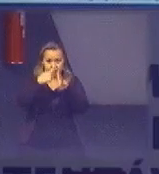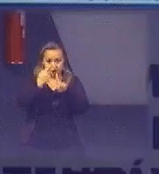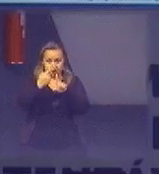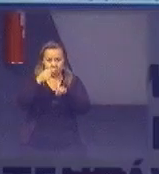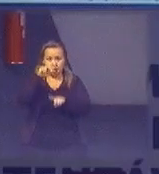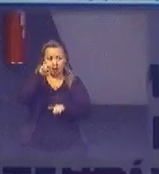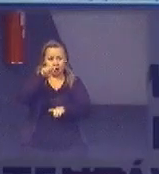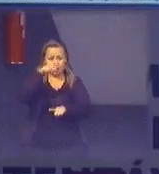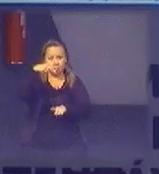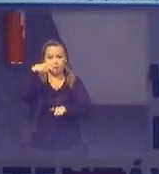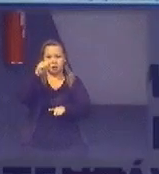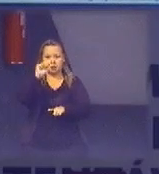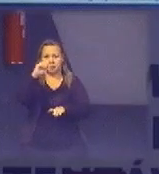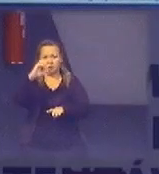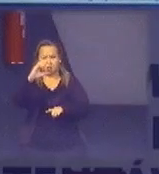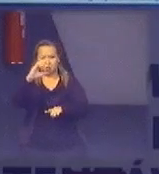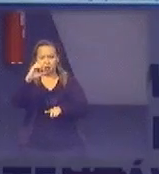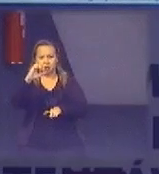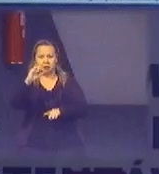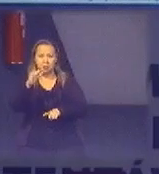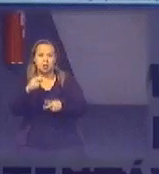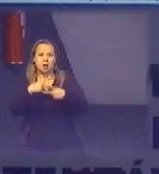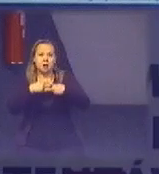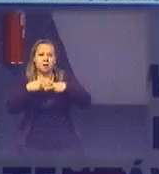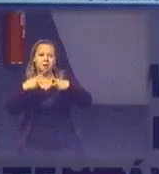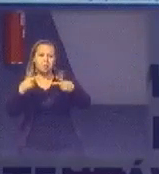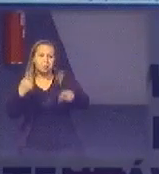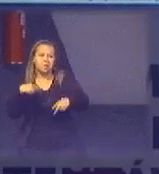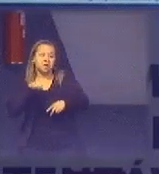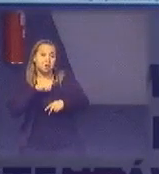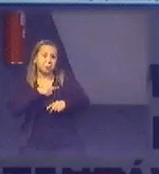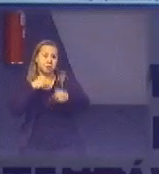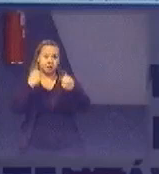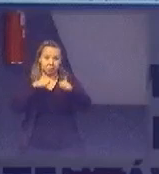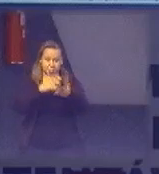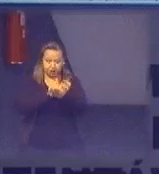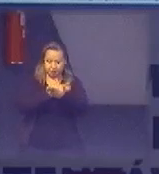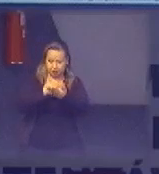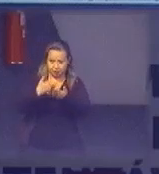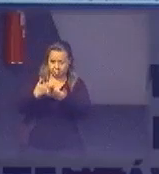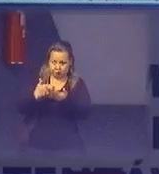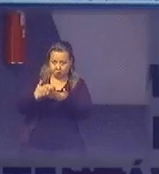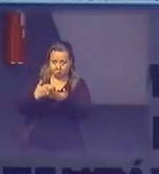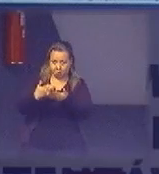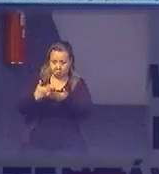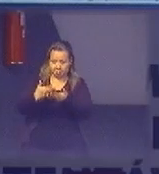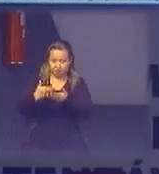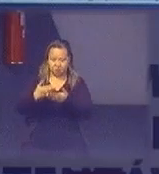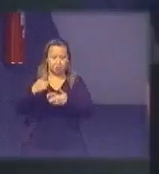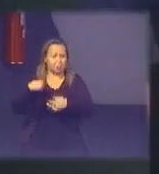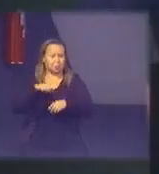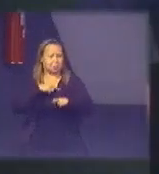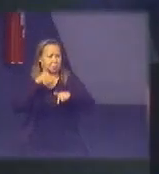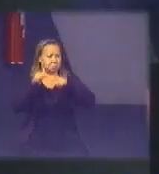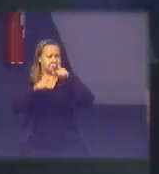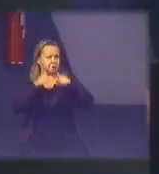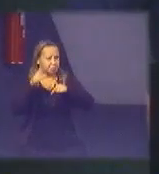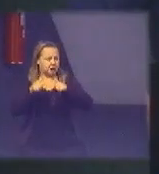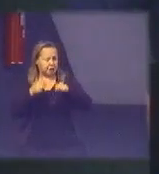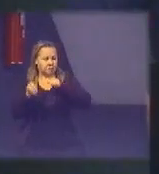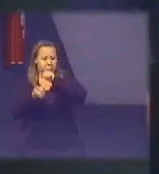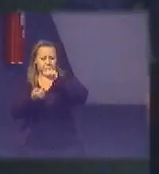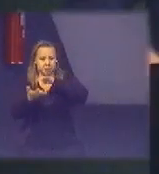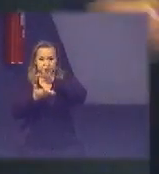-impacto e assim é uma coisa que a gente tem que começar e nós que lá botamos aí sobre a sentabilidade